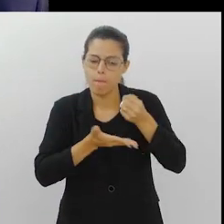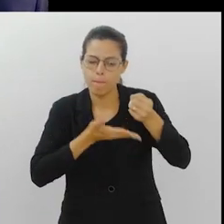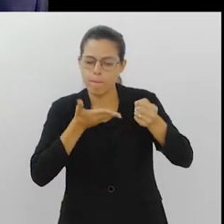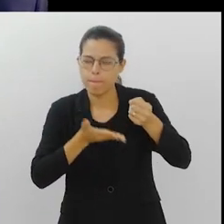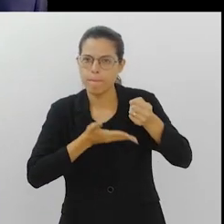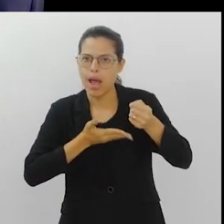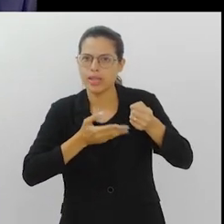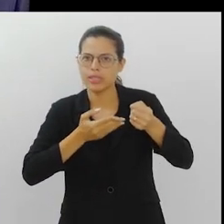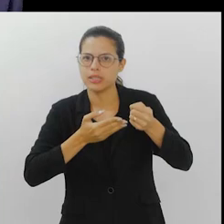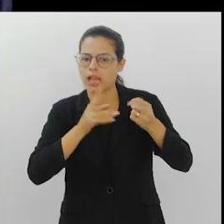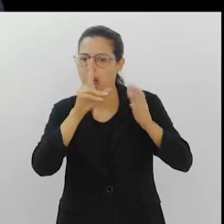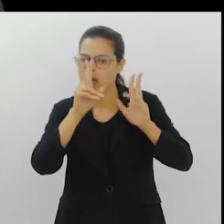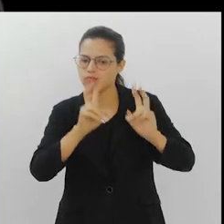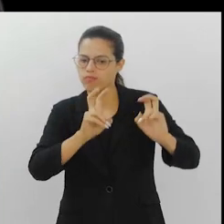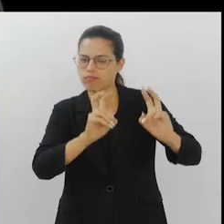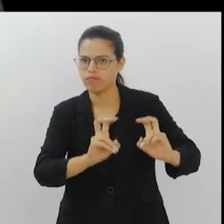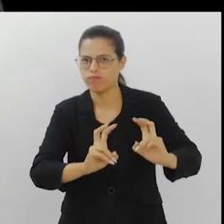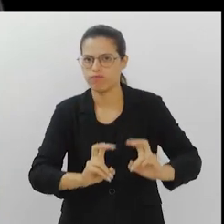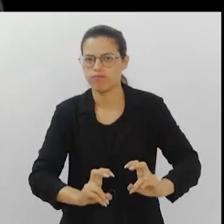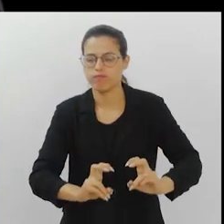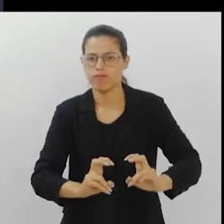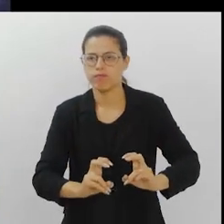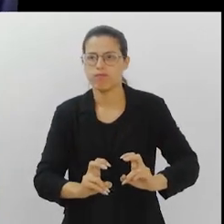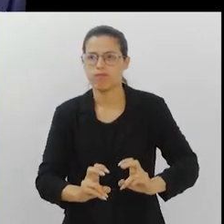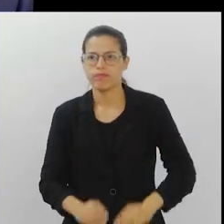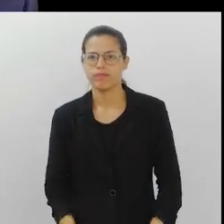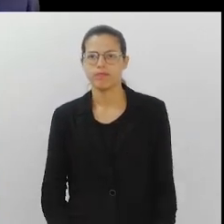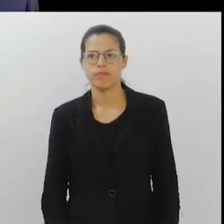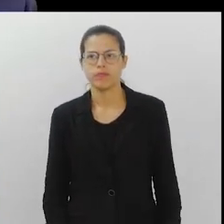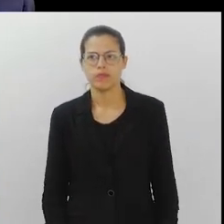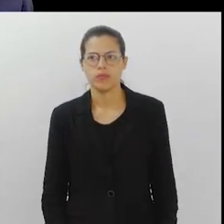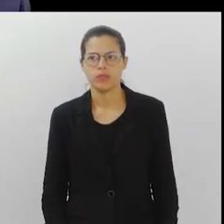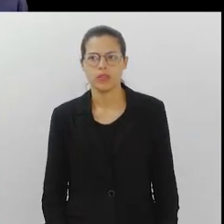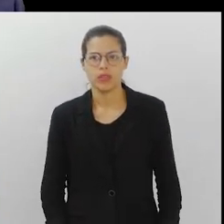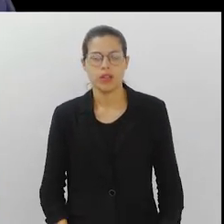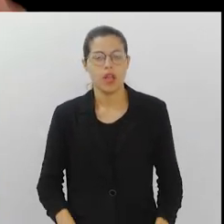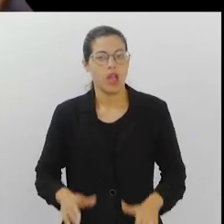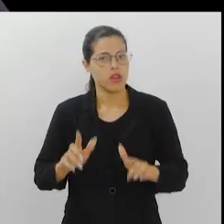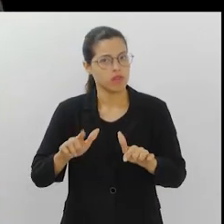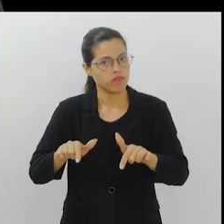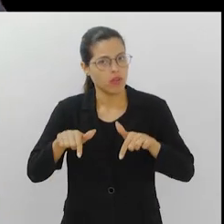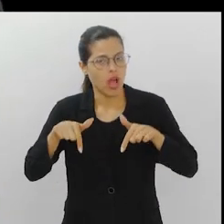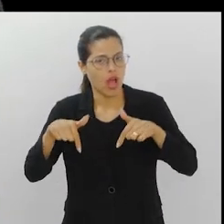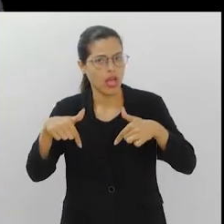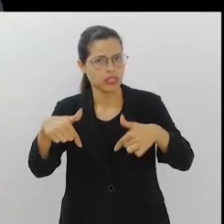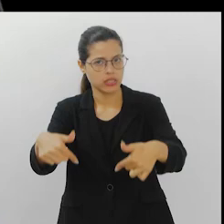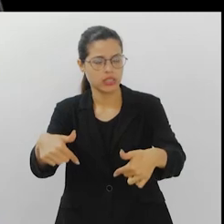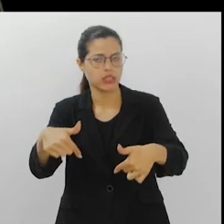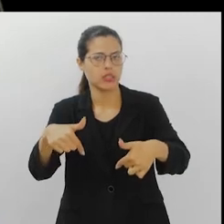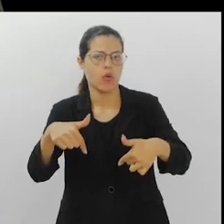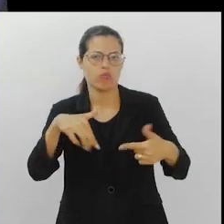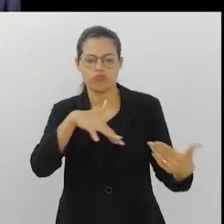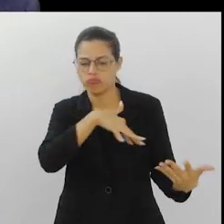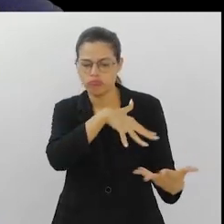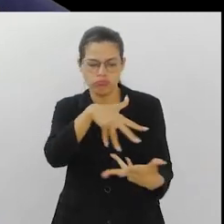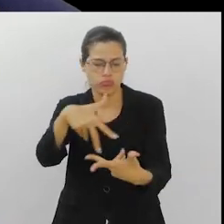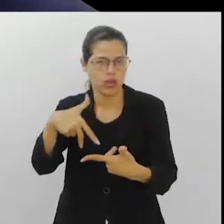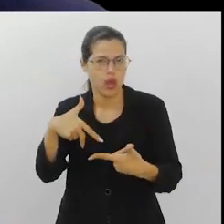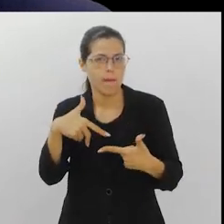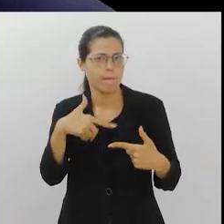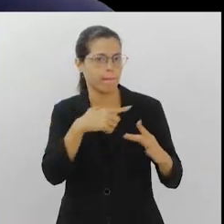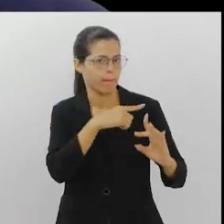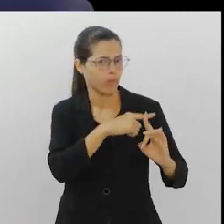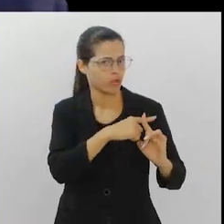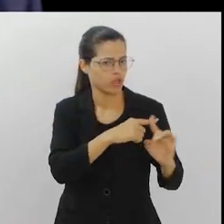base, planear essa questão como base e fundamentando em ações internacionais positivas